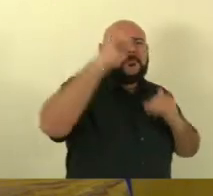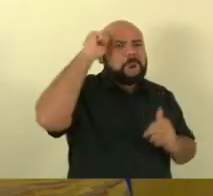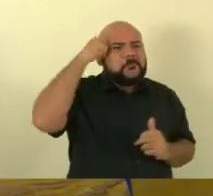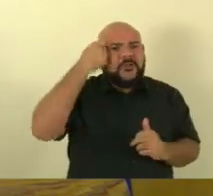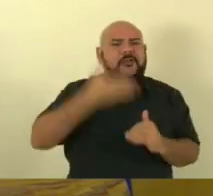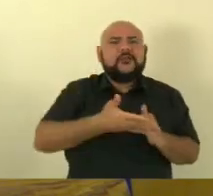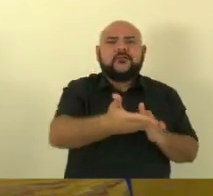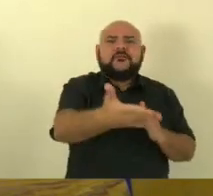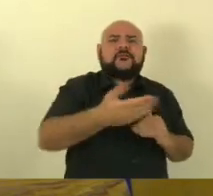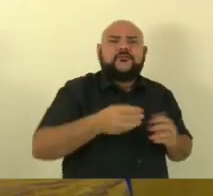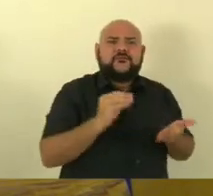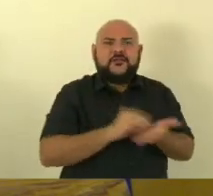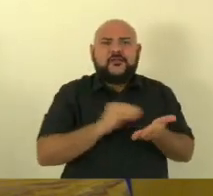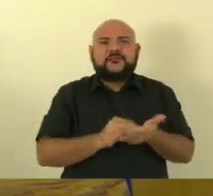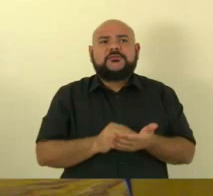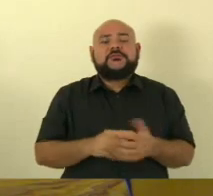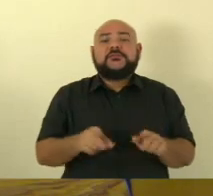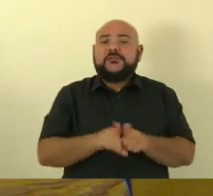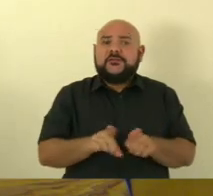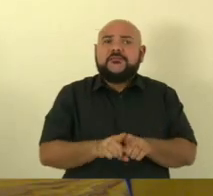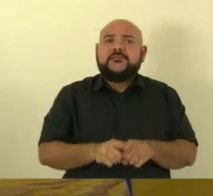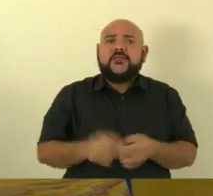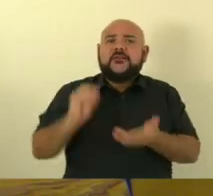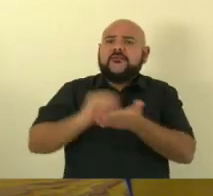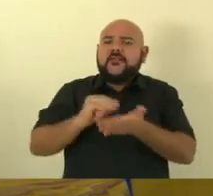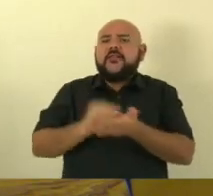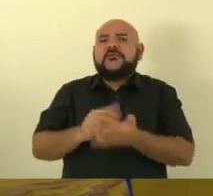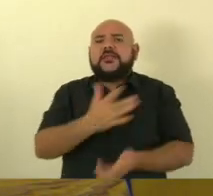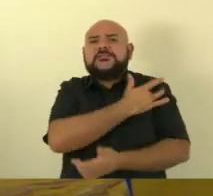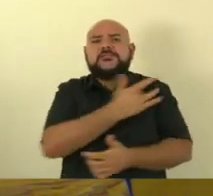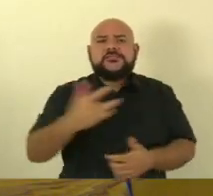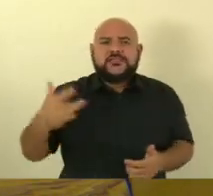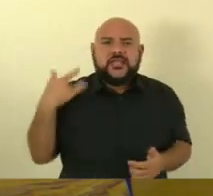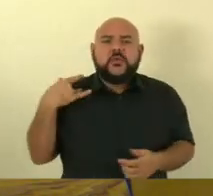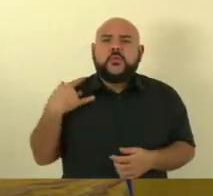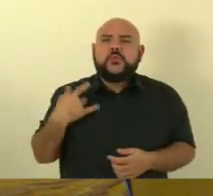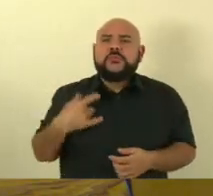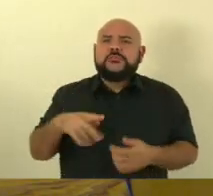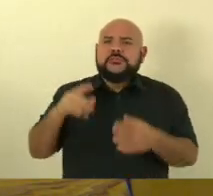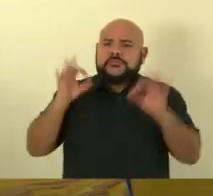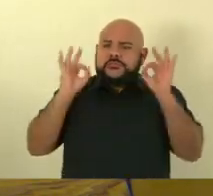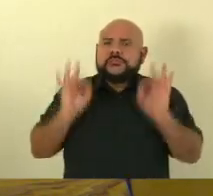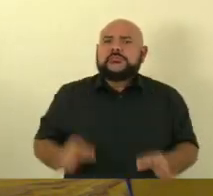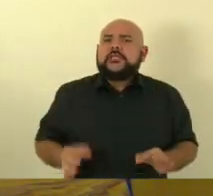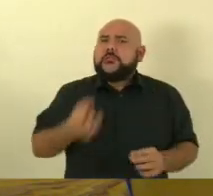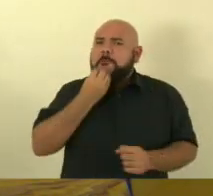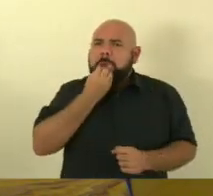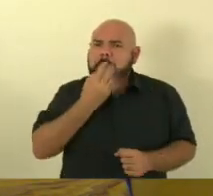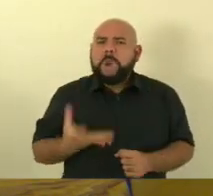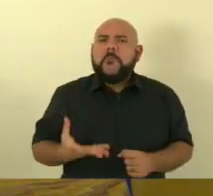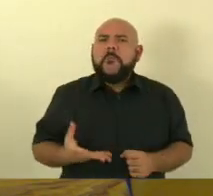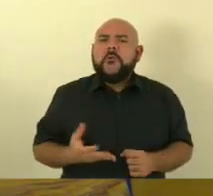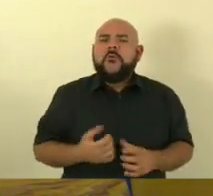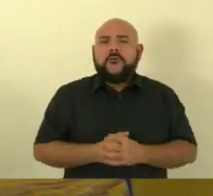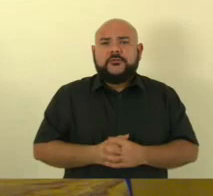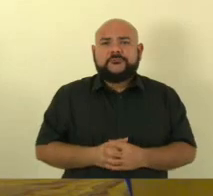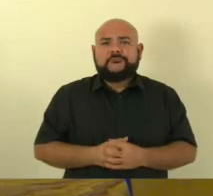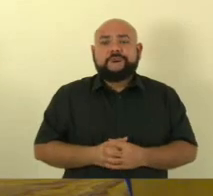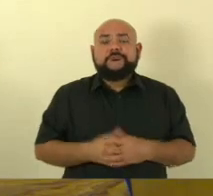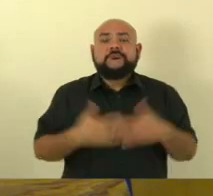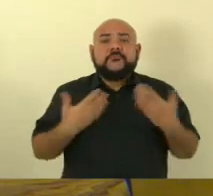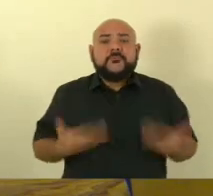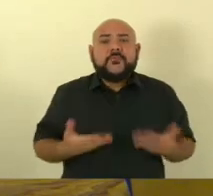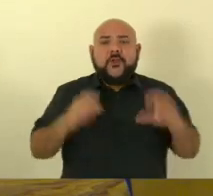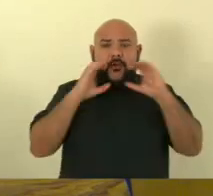não vê a saúde do estado do espírito santo realmente revitalizada com a população capixaba